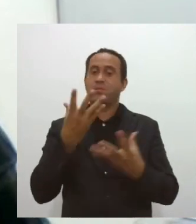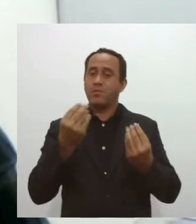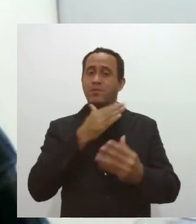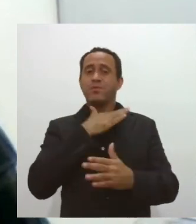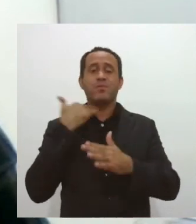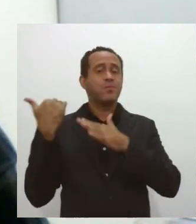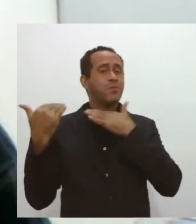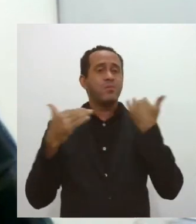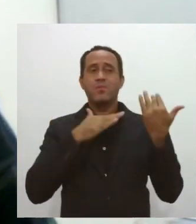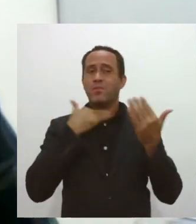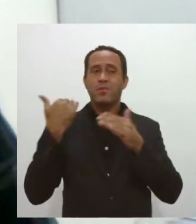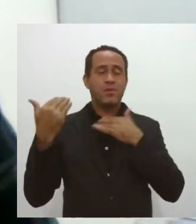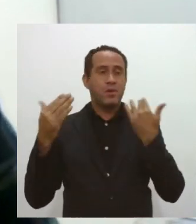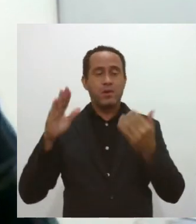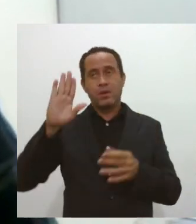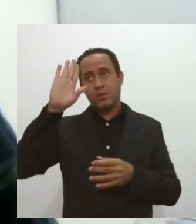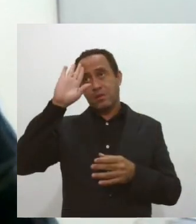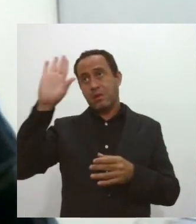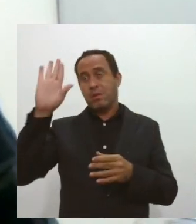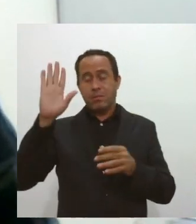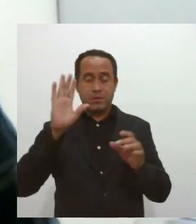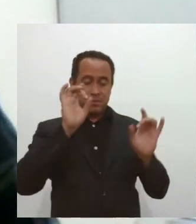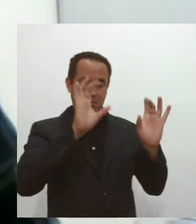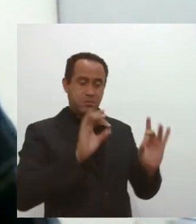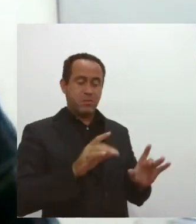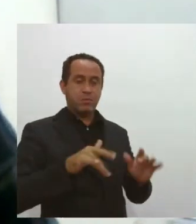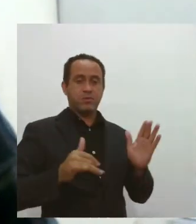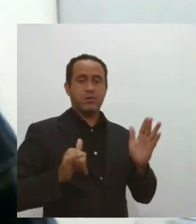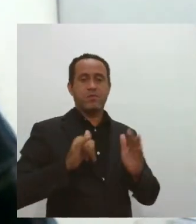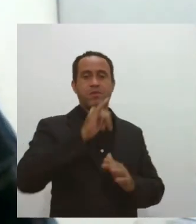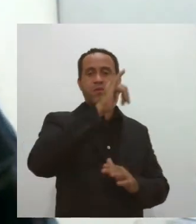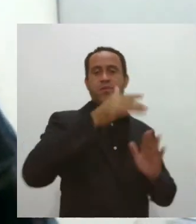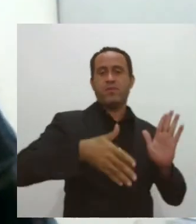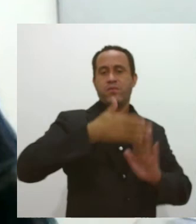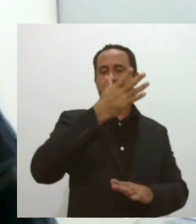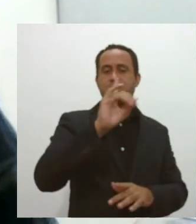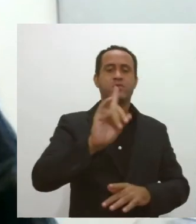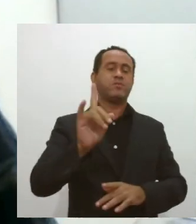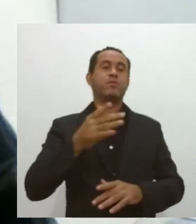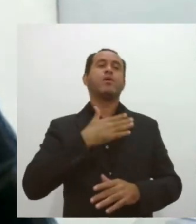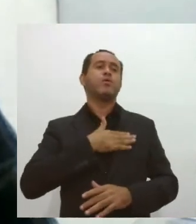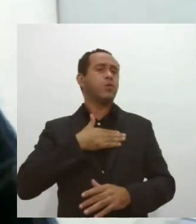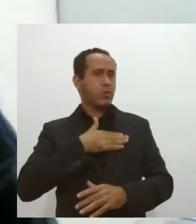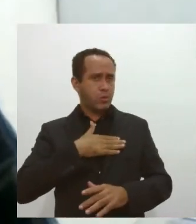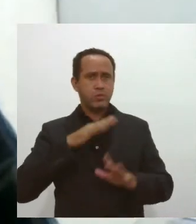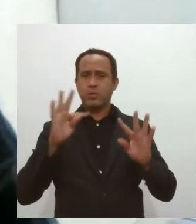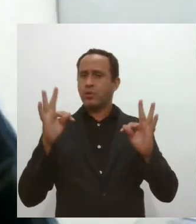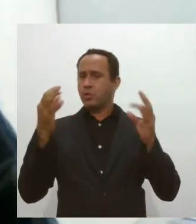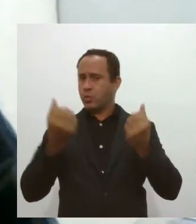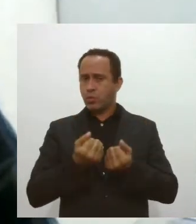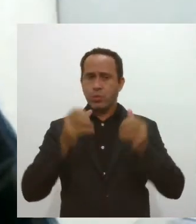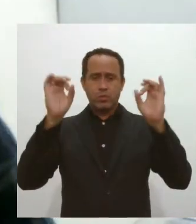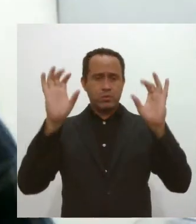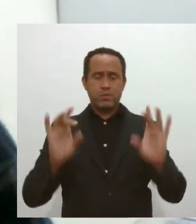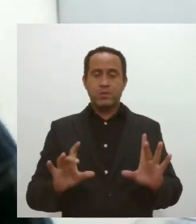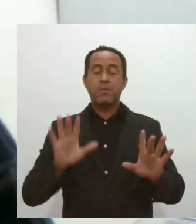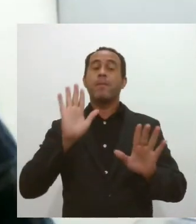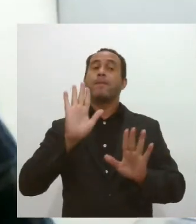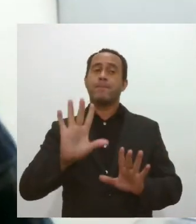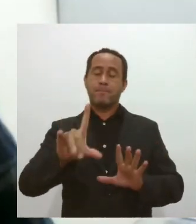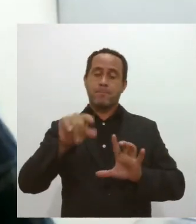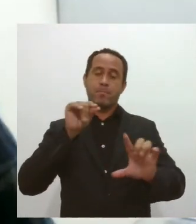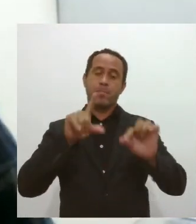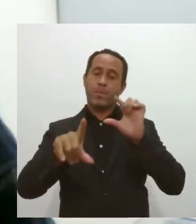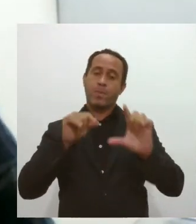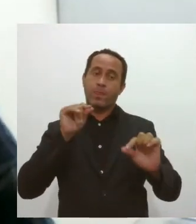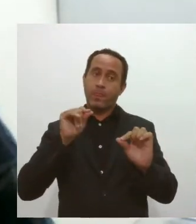pode dar prioridade simplesmente a uma pessoa que vai viajar. Infelizmente, né? Nós gostaríamos de dar prioridade a todos que coletam, mas nós temos que dar